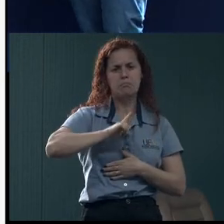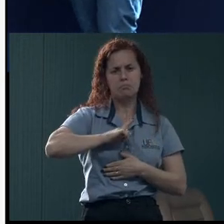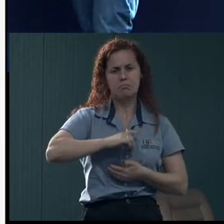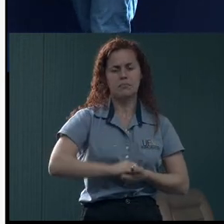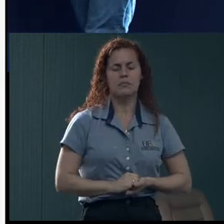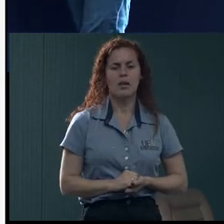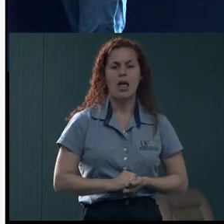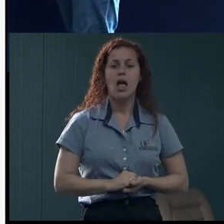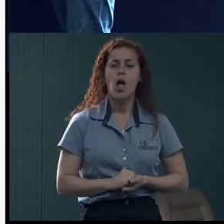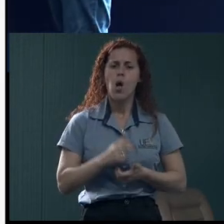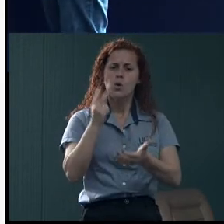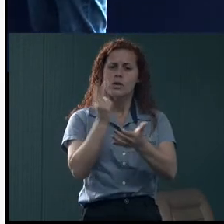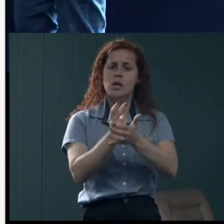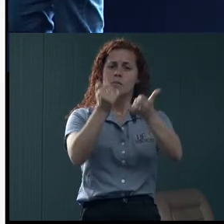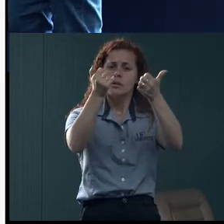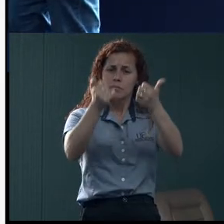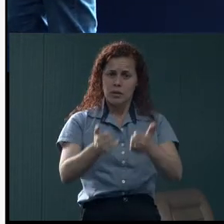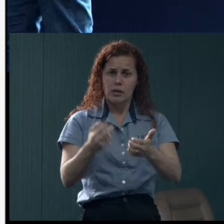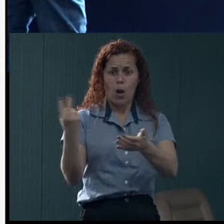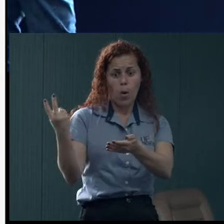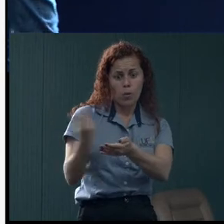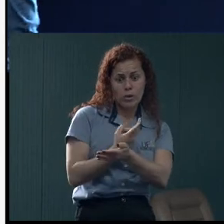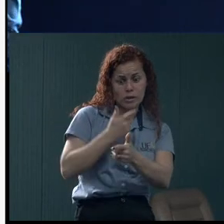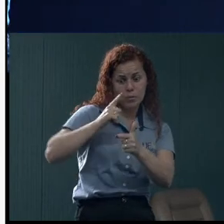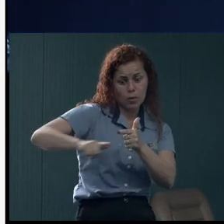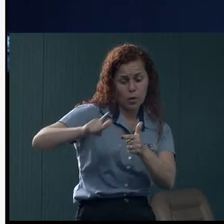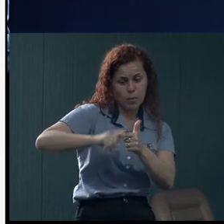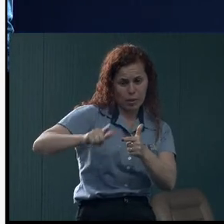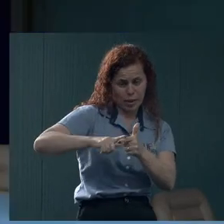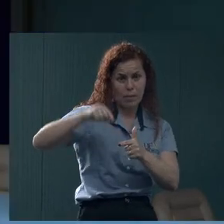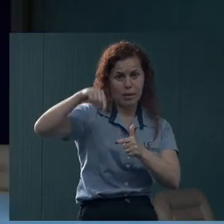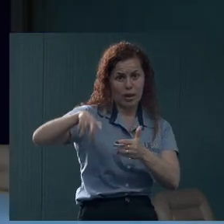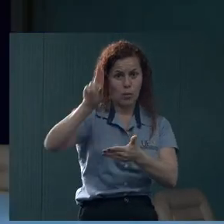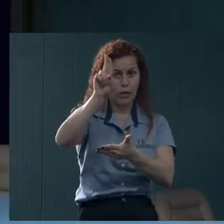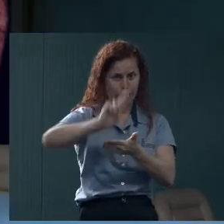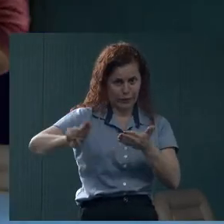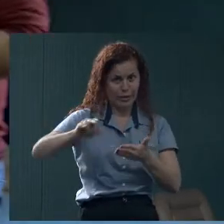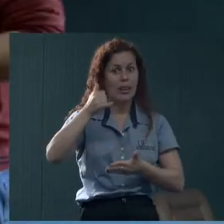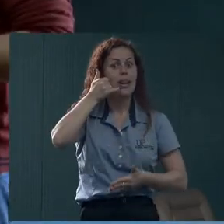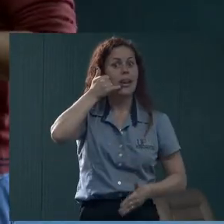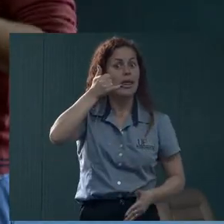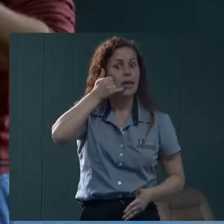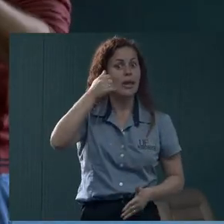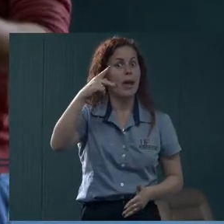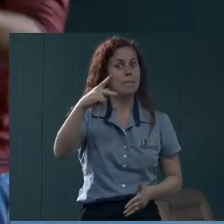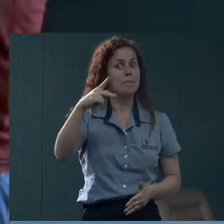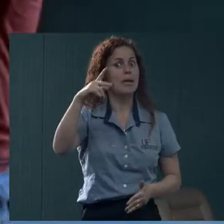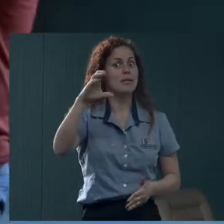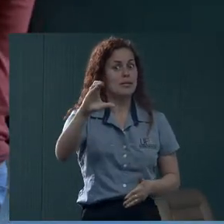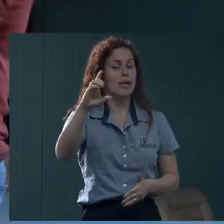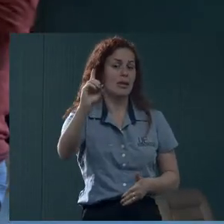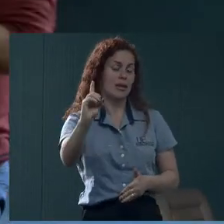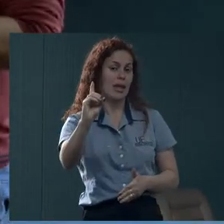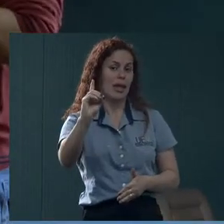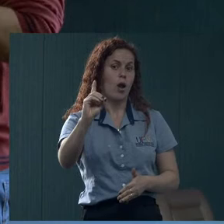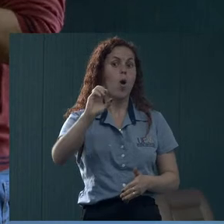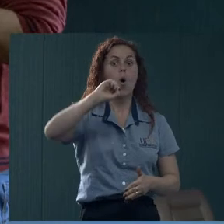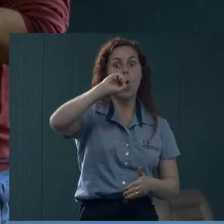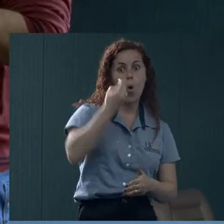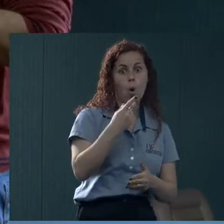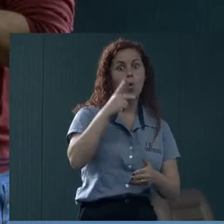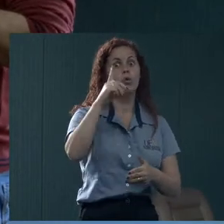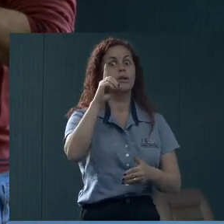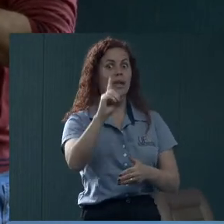Eu sempre falo que está acontecendo um problema no campus, eles ligam para a PCD. Essa é a cultura, ou para a DVP.